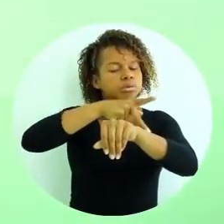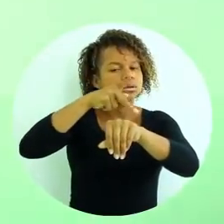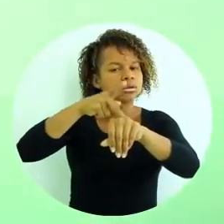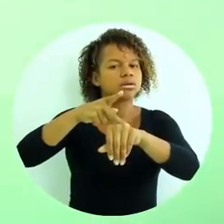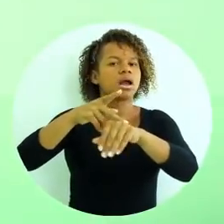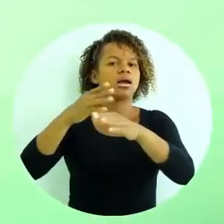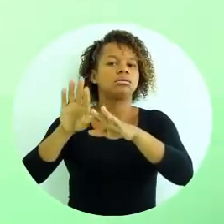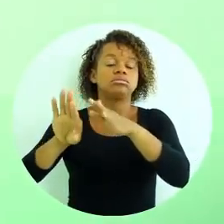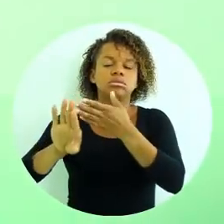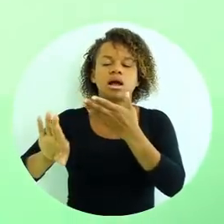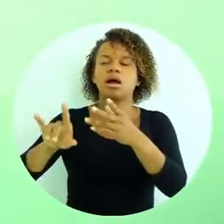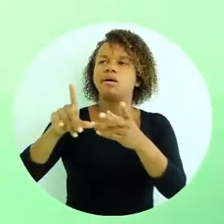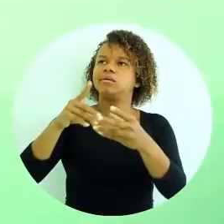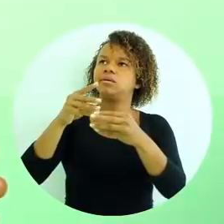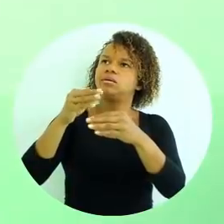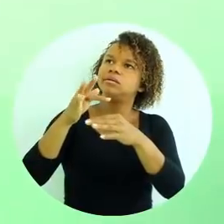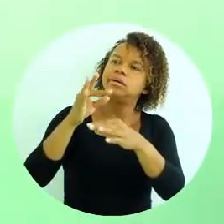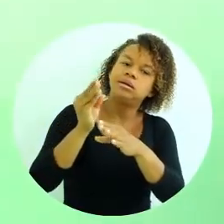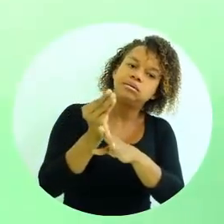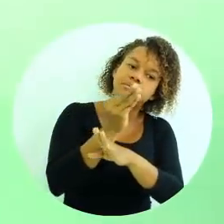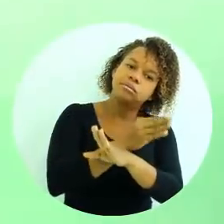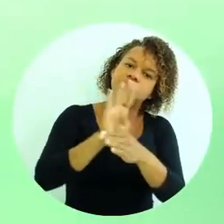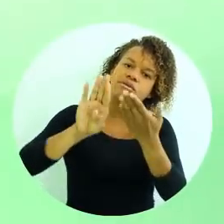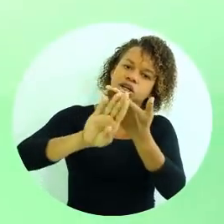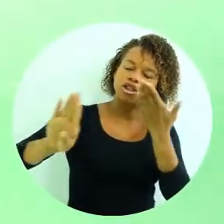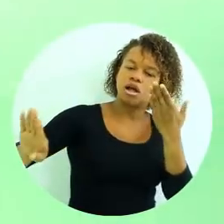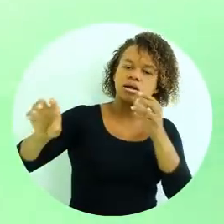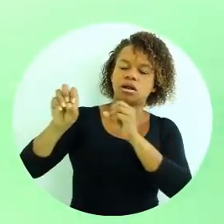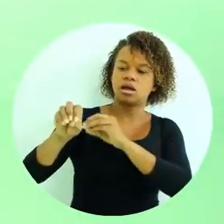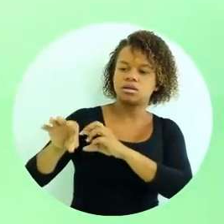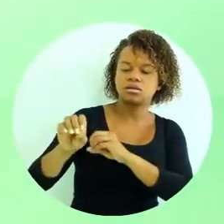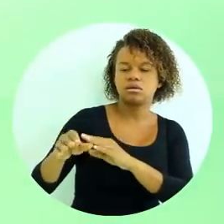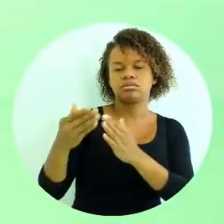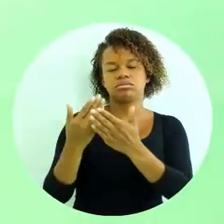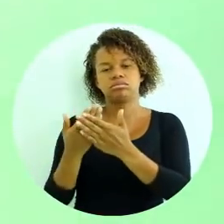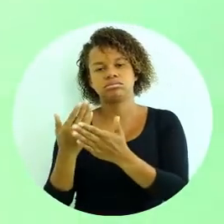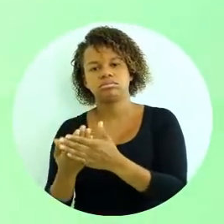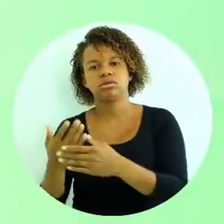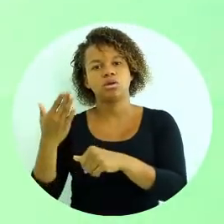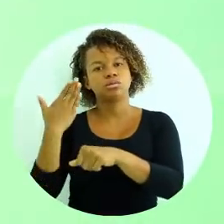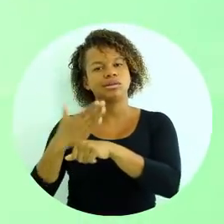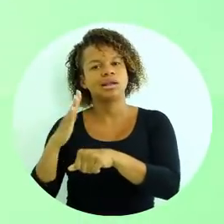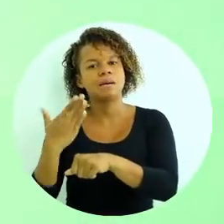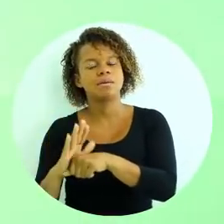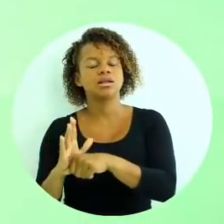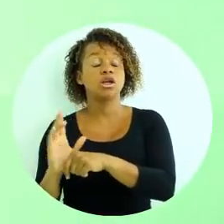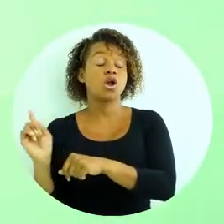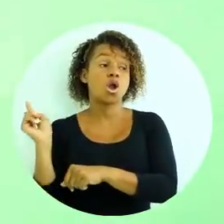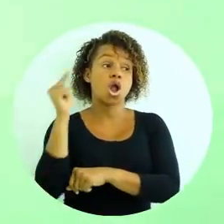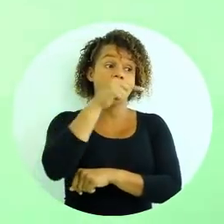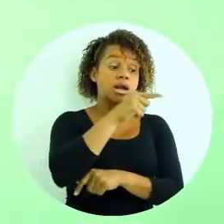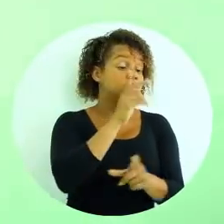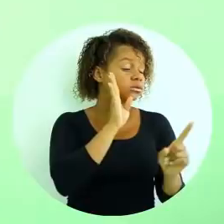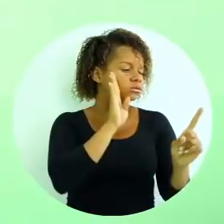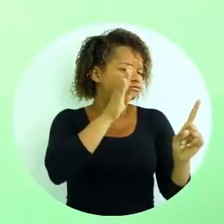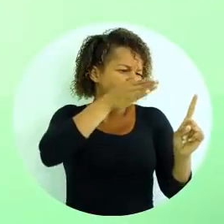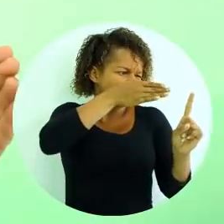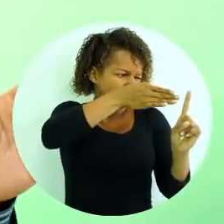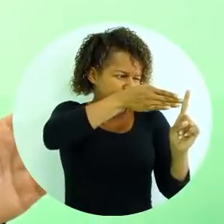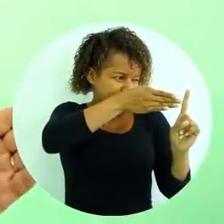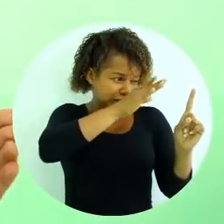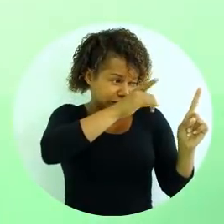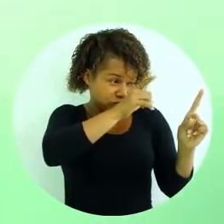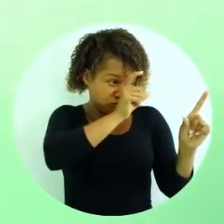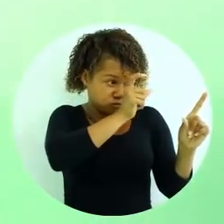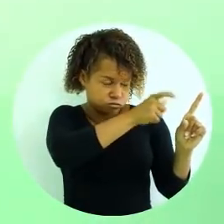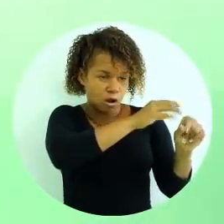plano pedagógico, ou seja, se ausentar das aulas, dos treinamentos e se